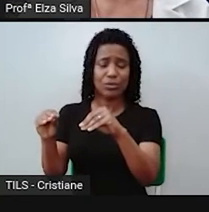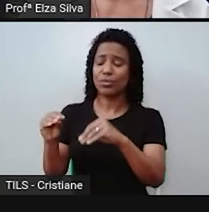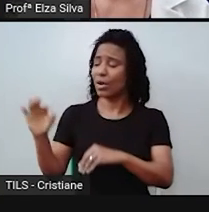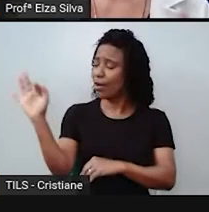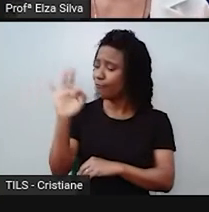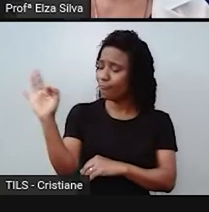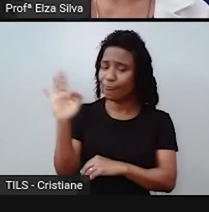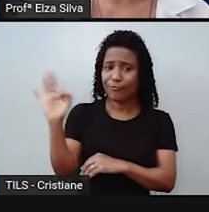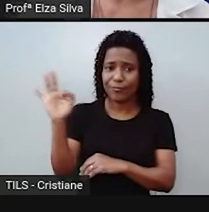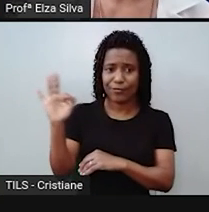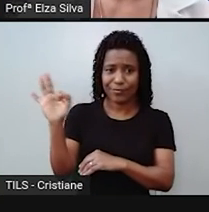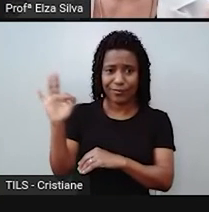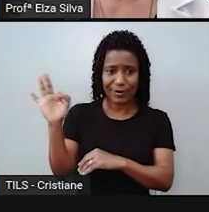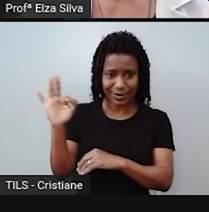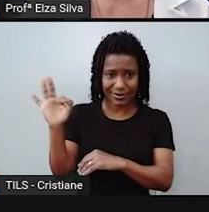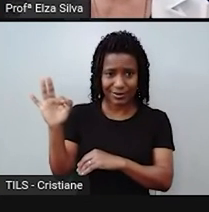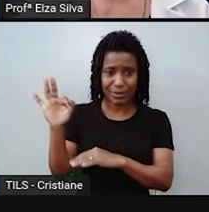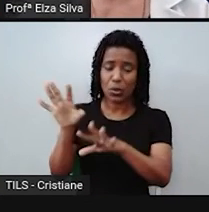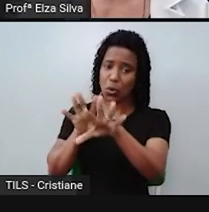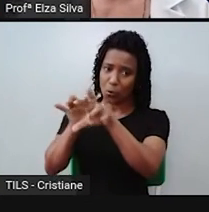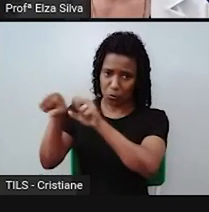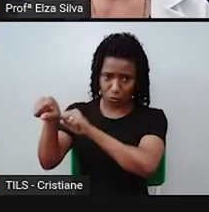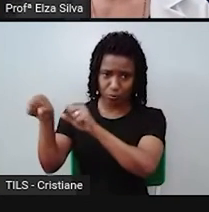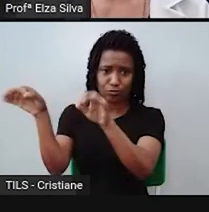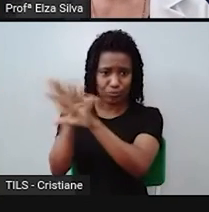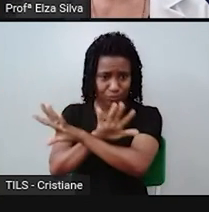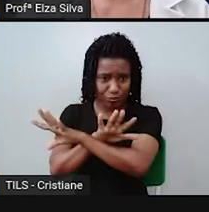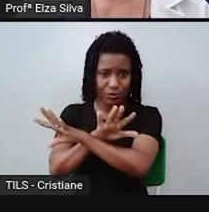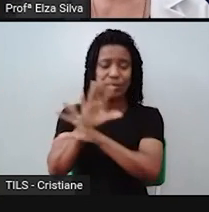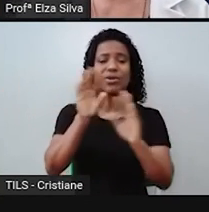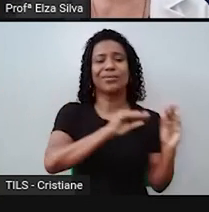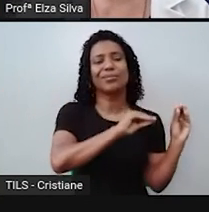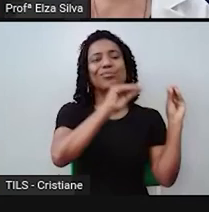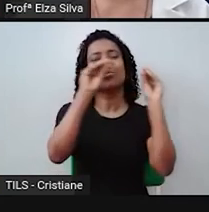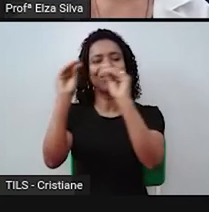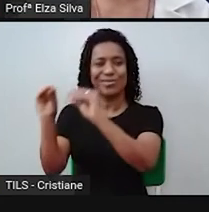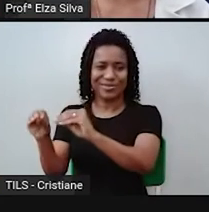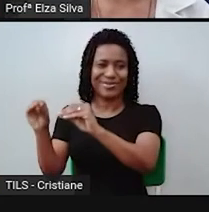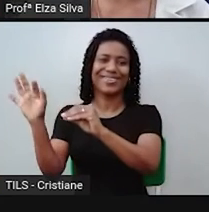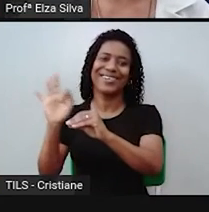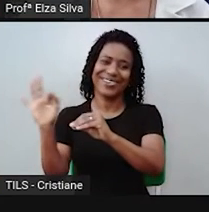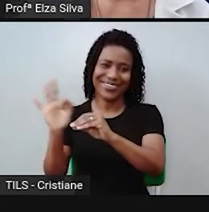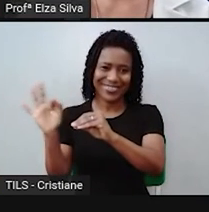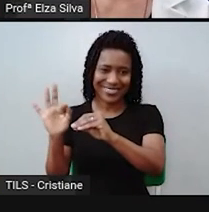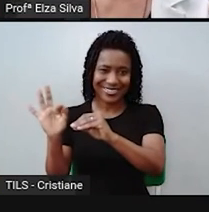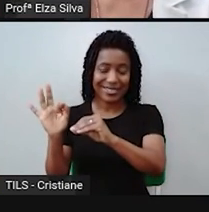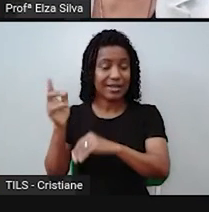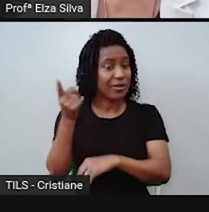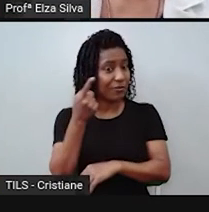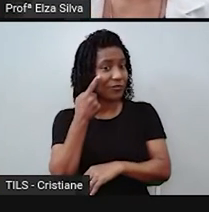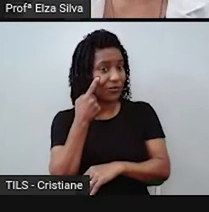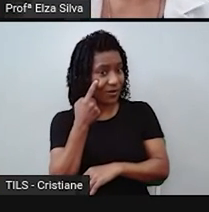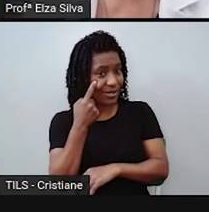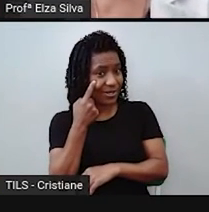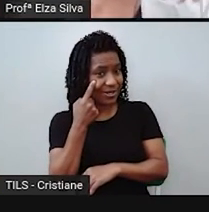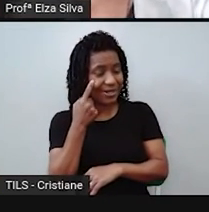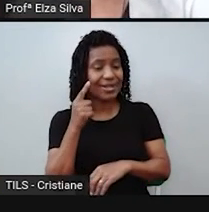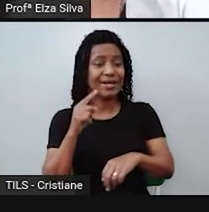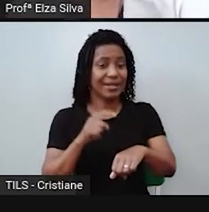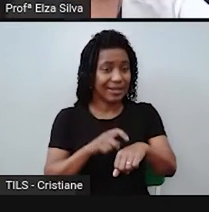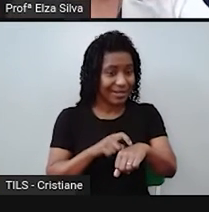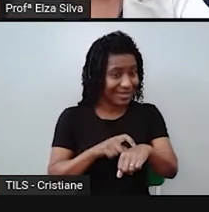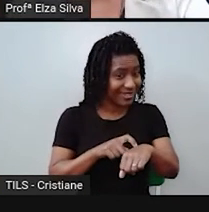terminar a sua graduação. Então, vejam que a gente expressa que tempo, né? Ele praticou uma ação